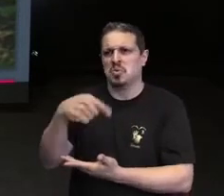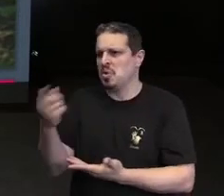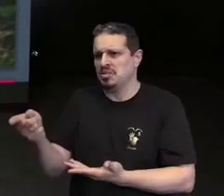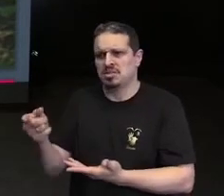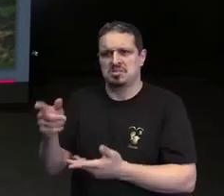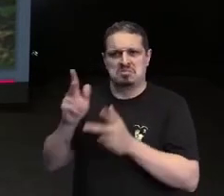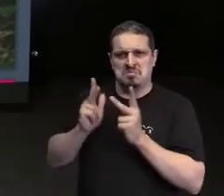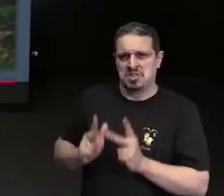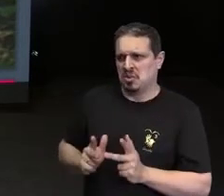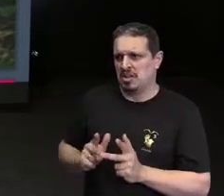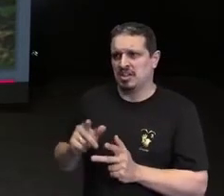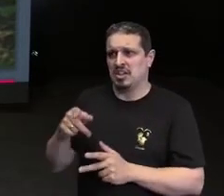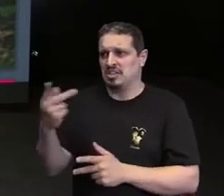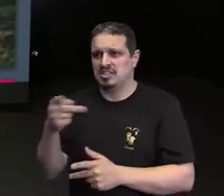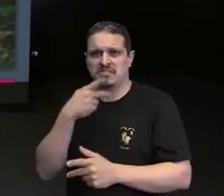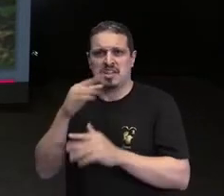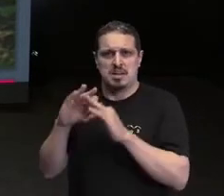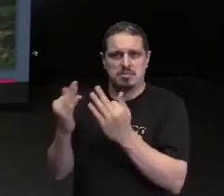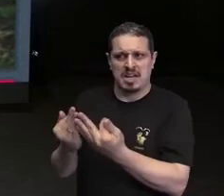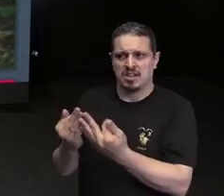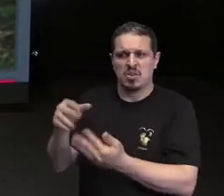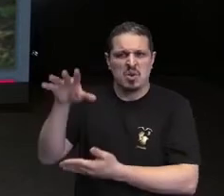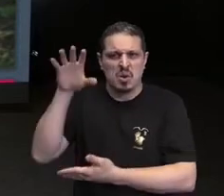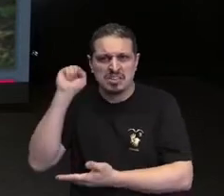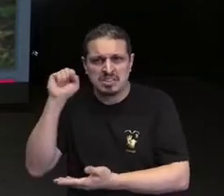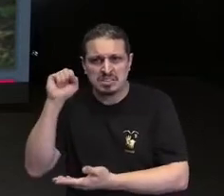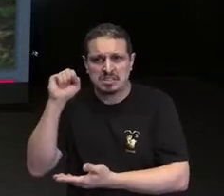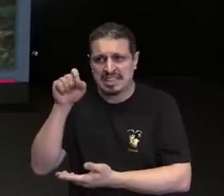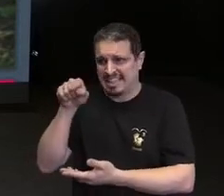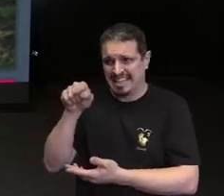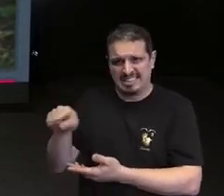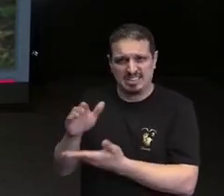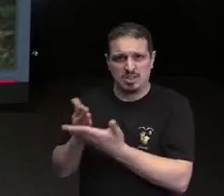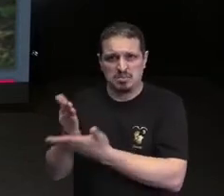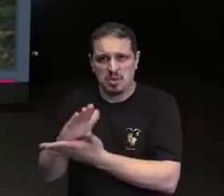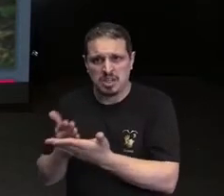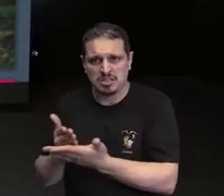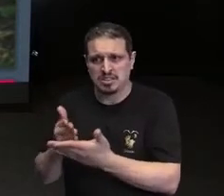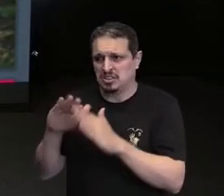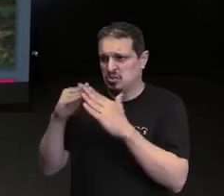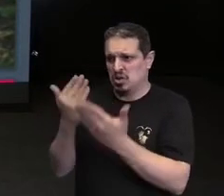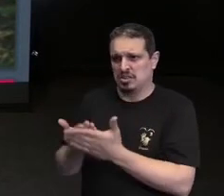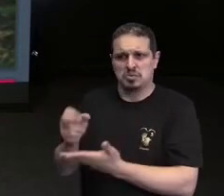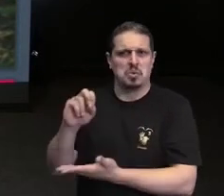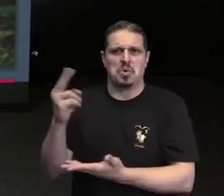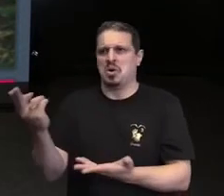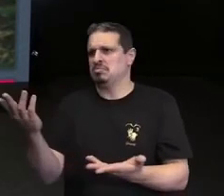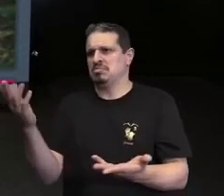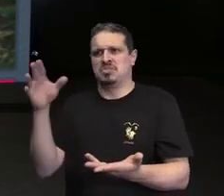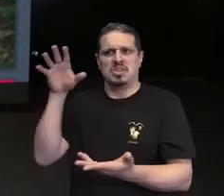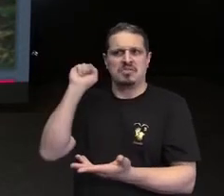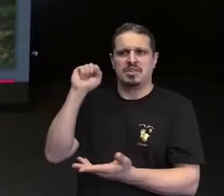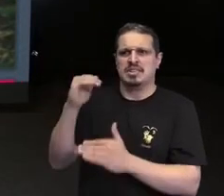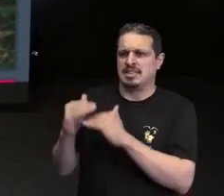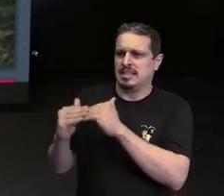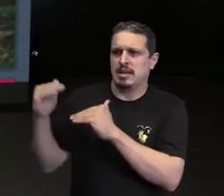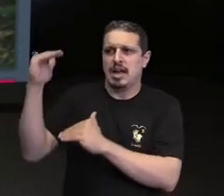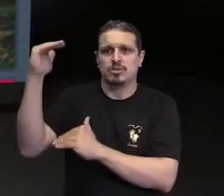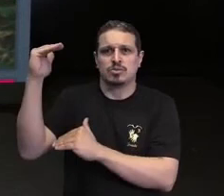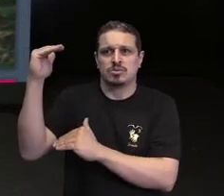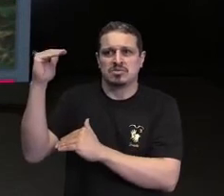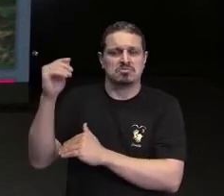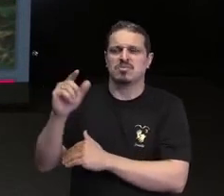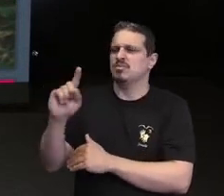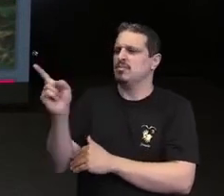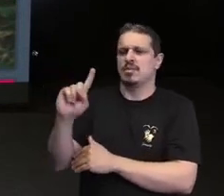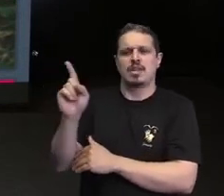essa família dessa criança diversa ouvirem de alguma autoridade com desconhecimento em relação